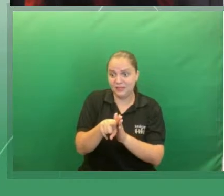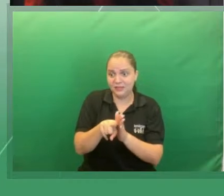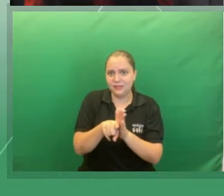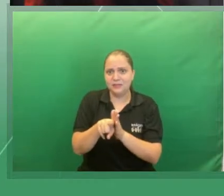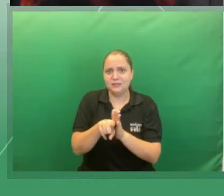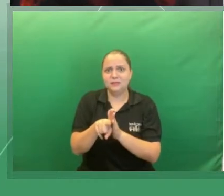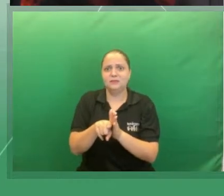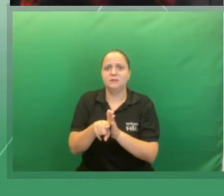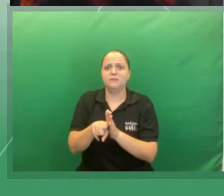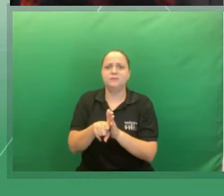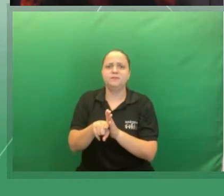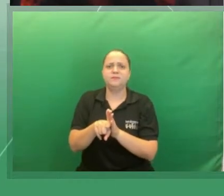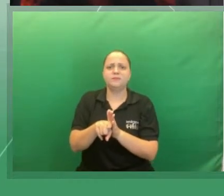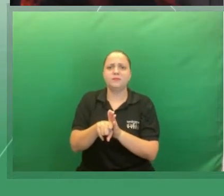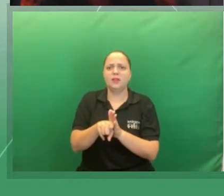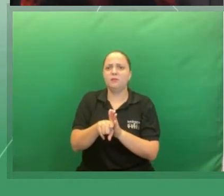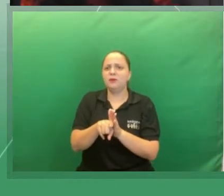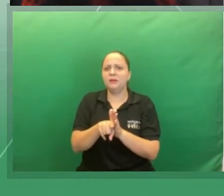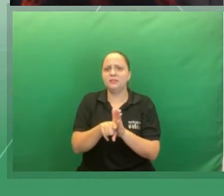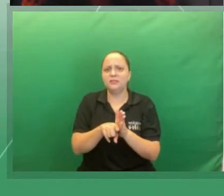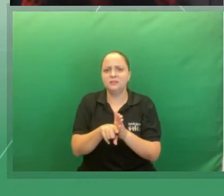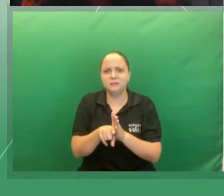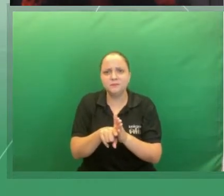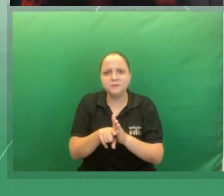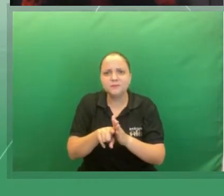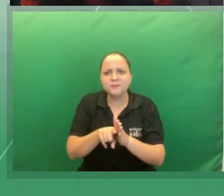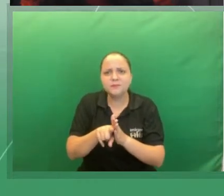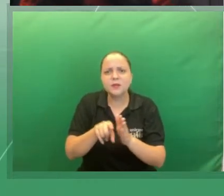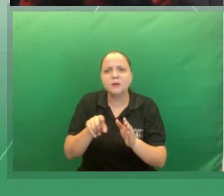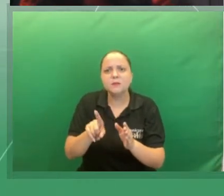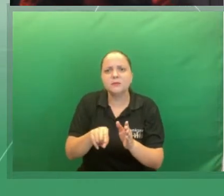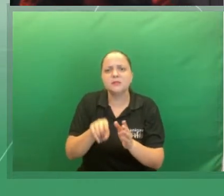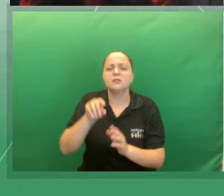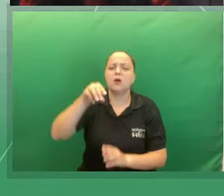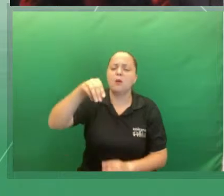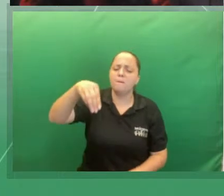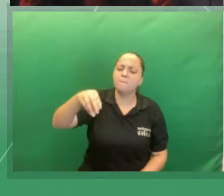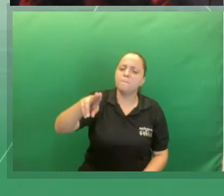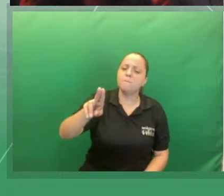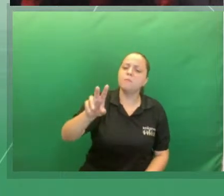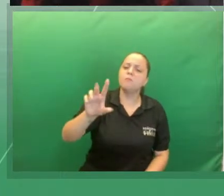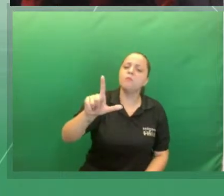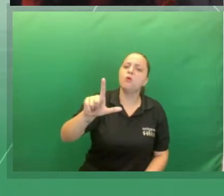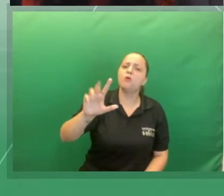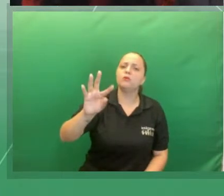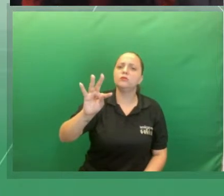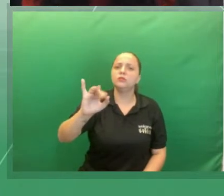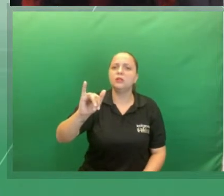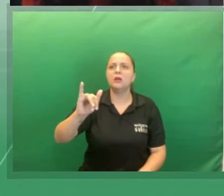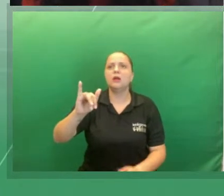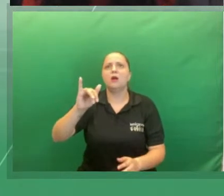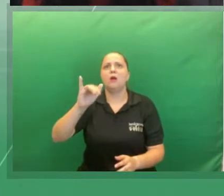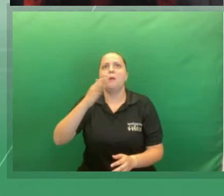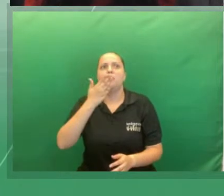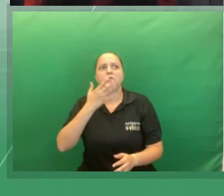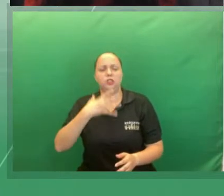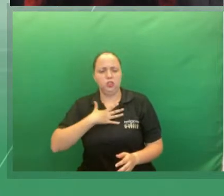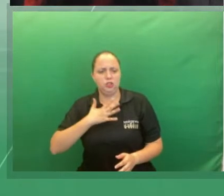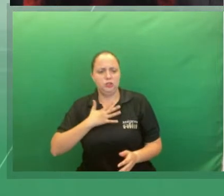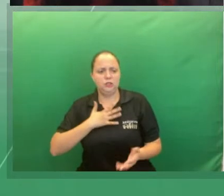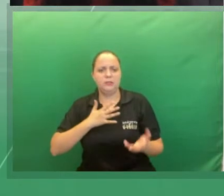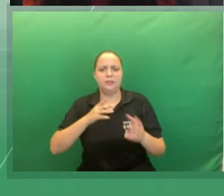Ferrar, na verdade é uma teoria multimodal, ela busca analisar além da